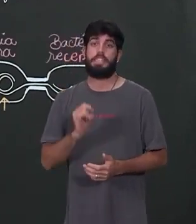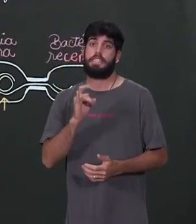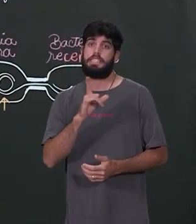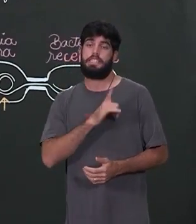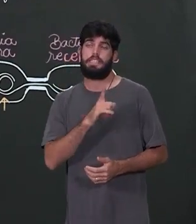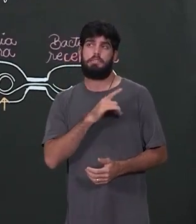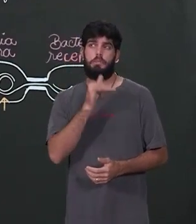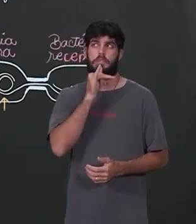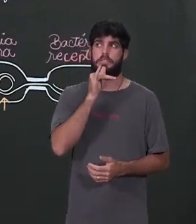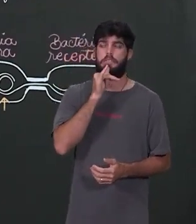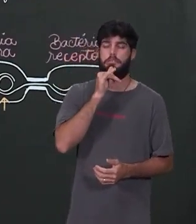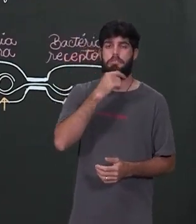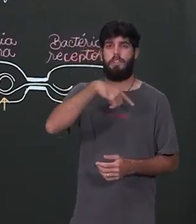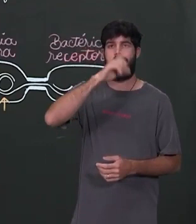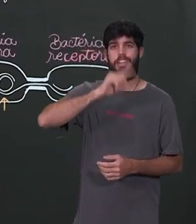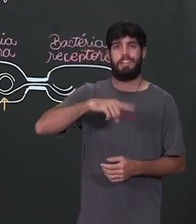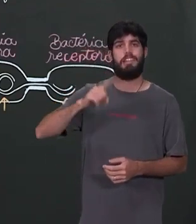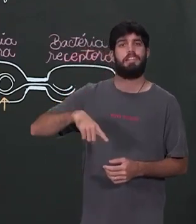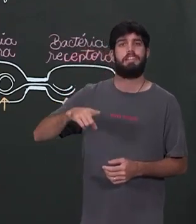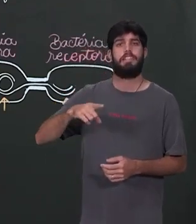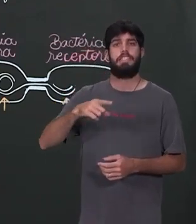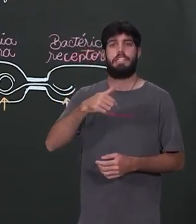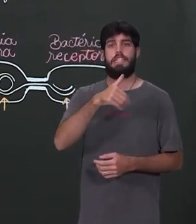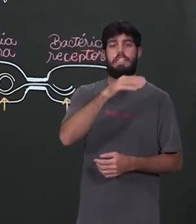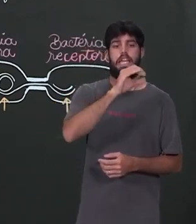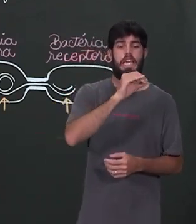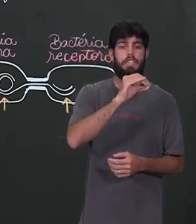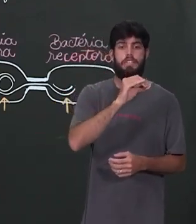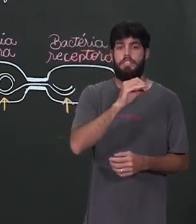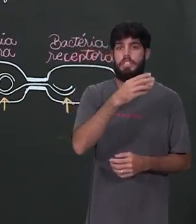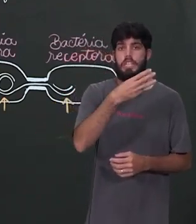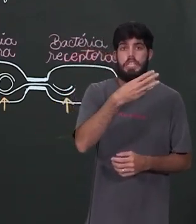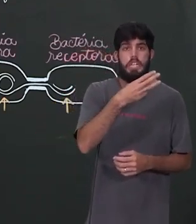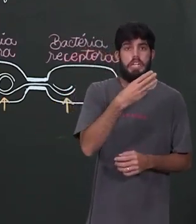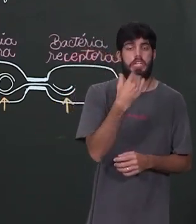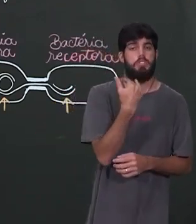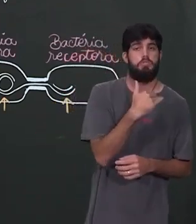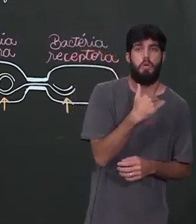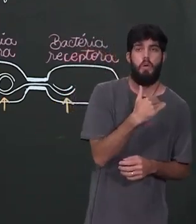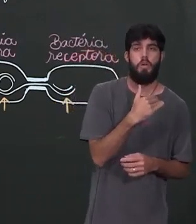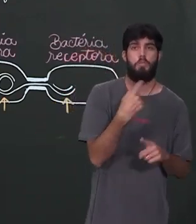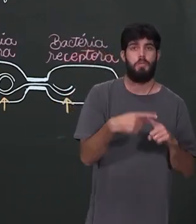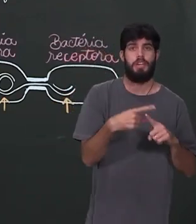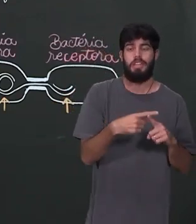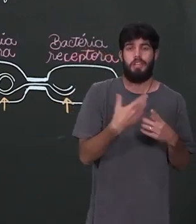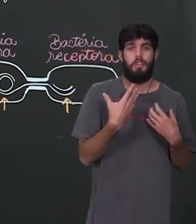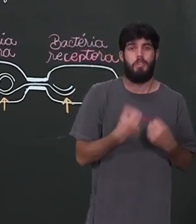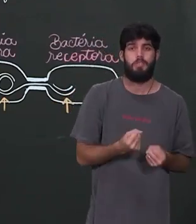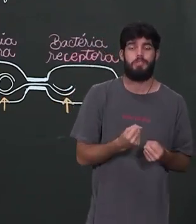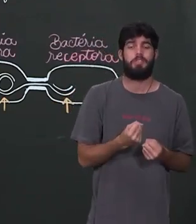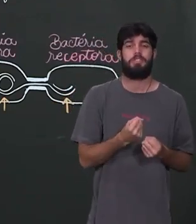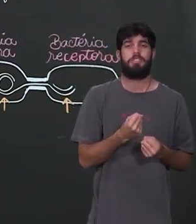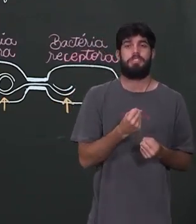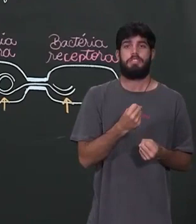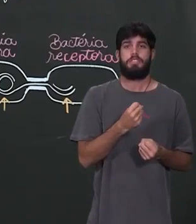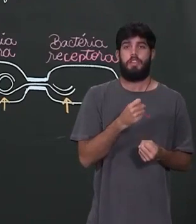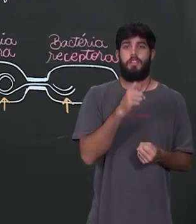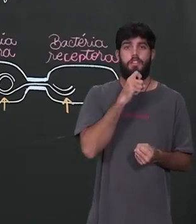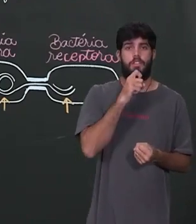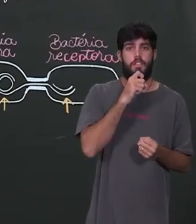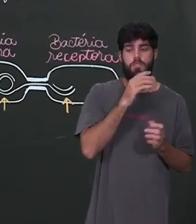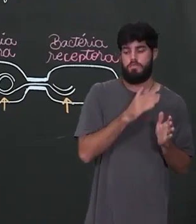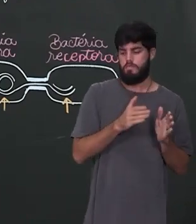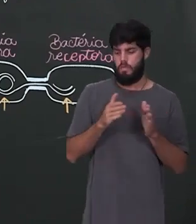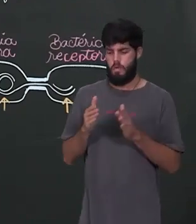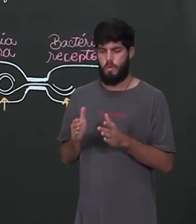naqueles dez ali eu tenho três que não suportam frio e vão morrer, dois que vão levar mais ou menos,